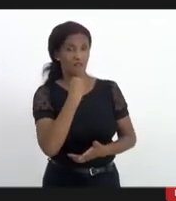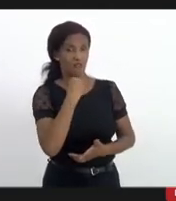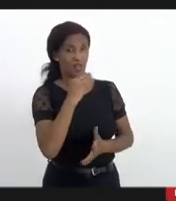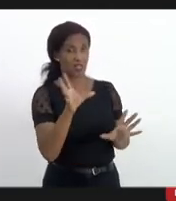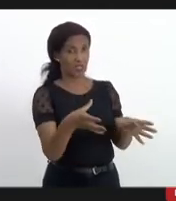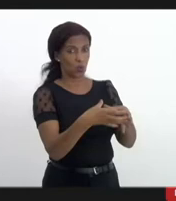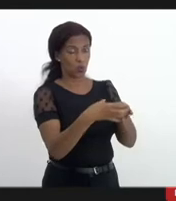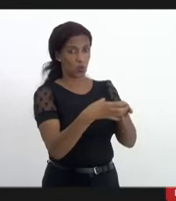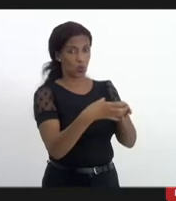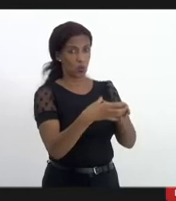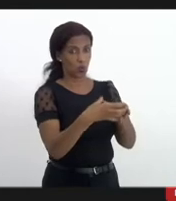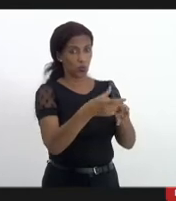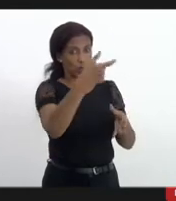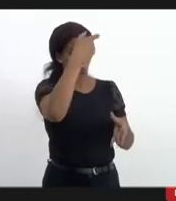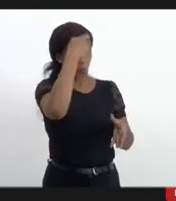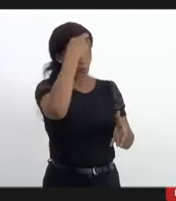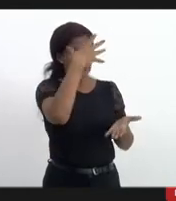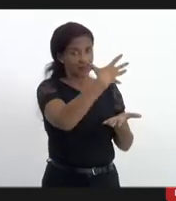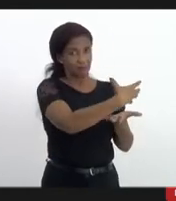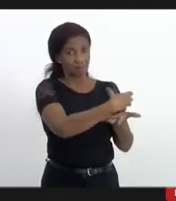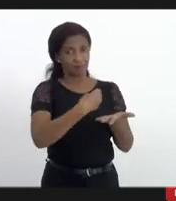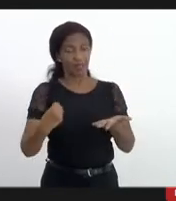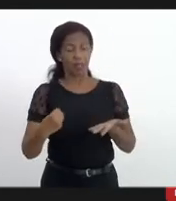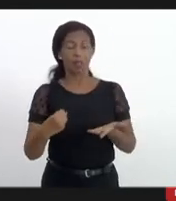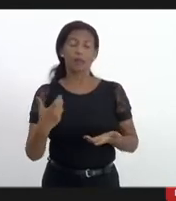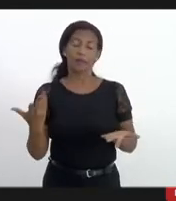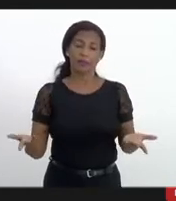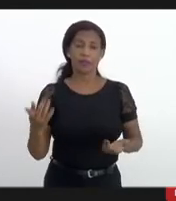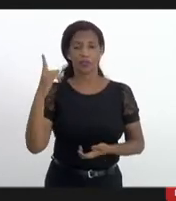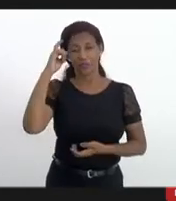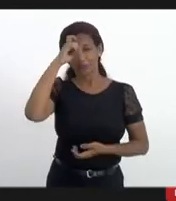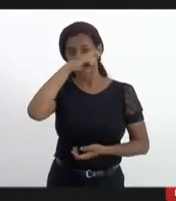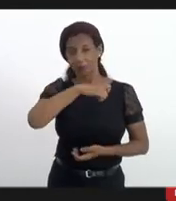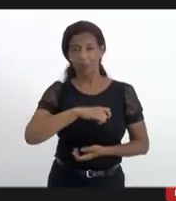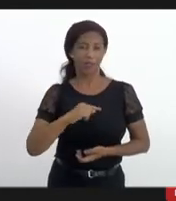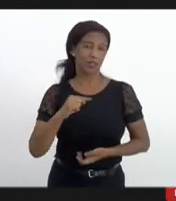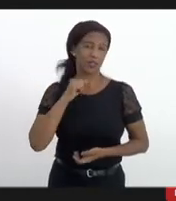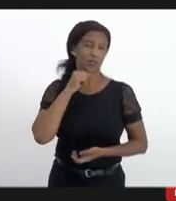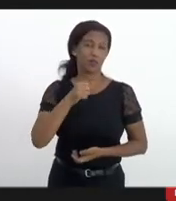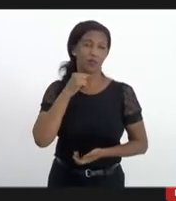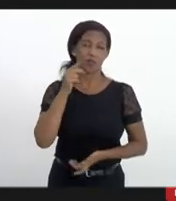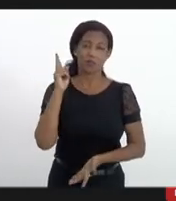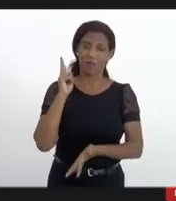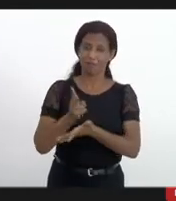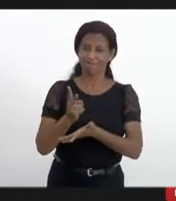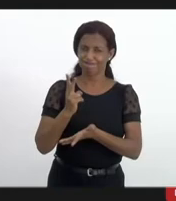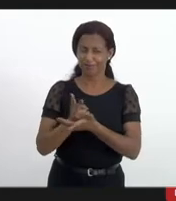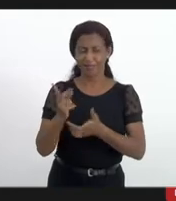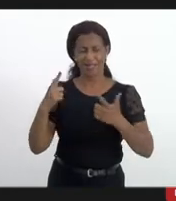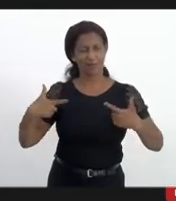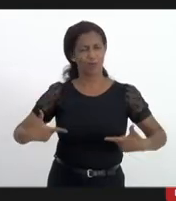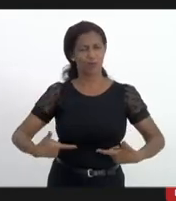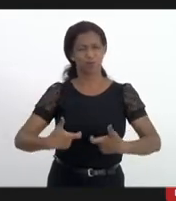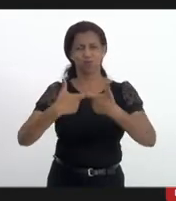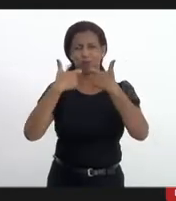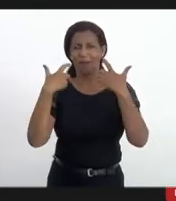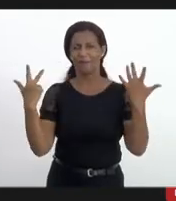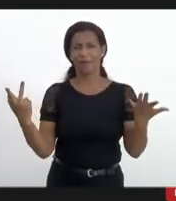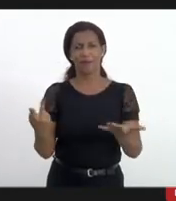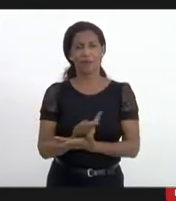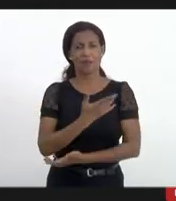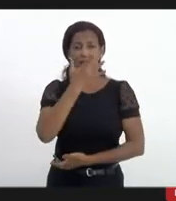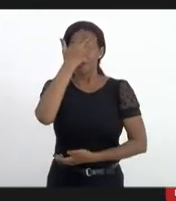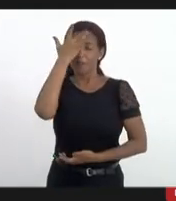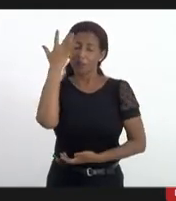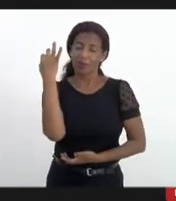consciência do criminoso muito provavelmente a gente terá vai continuar tendo alguns confrontos enfim em que pessoas